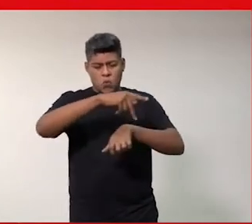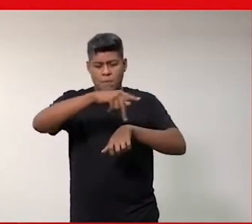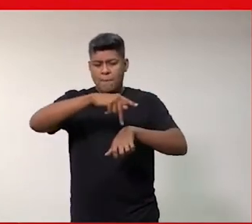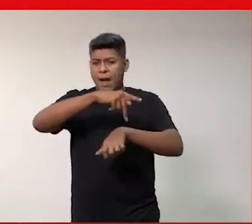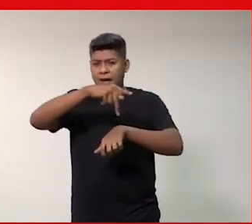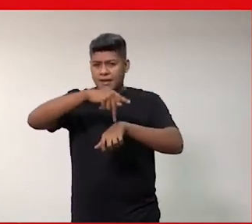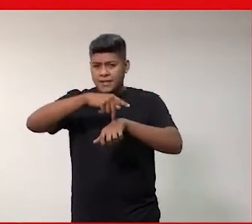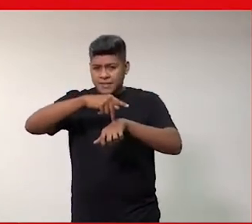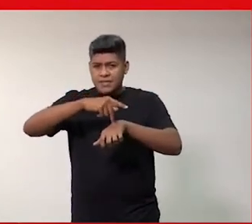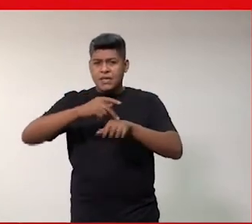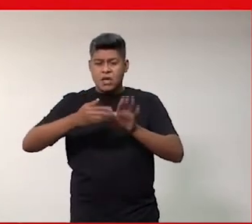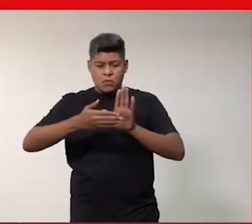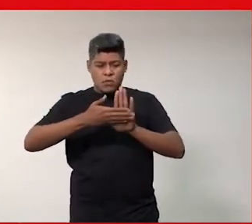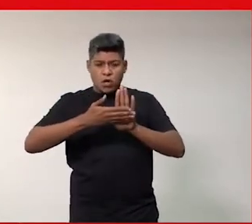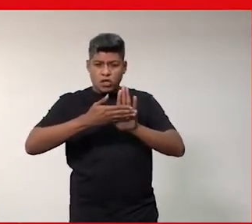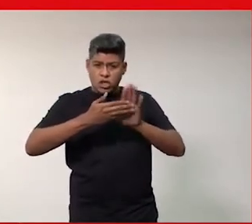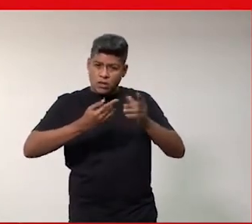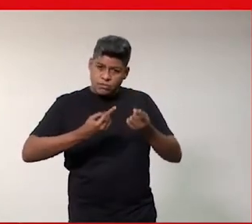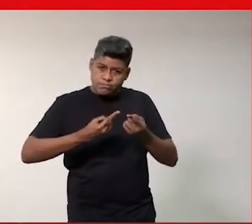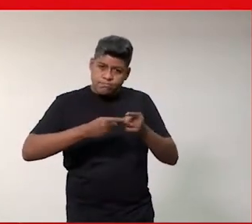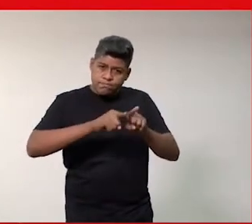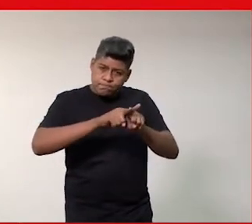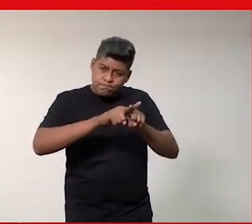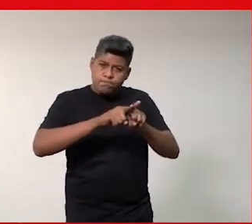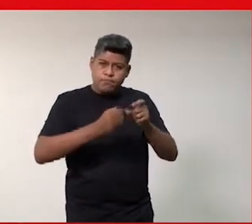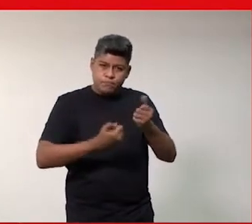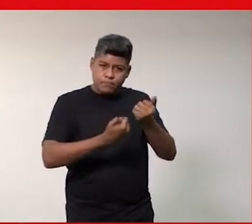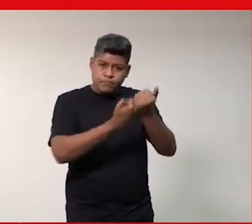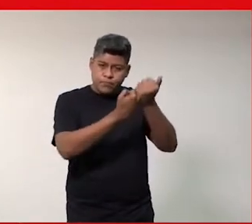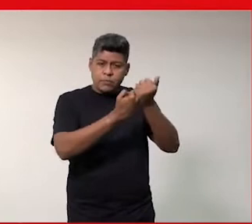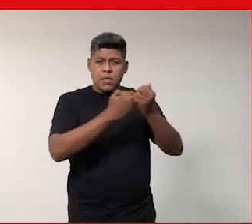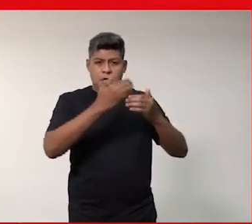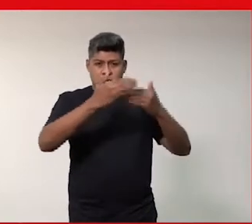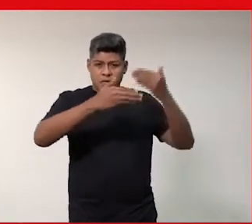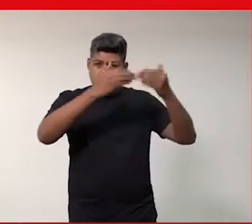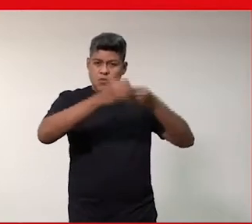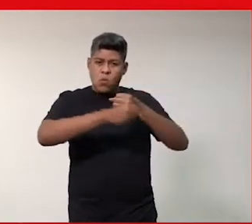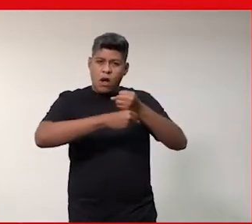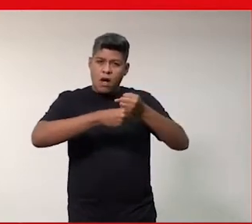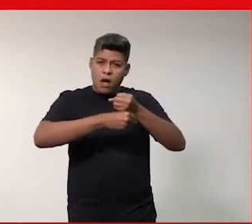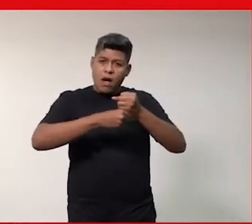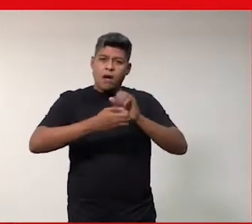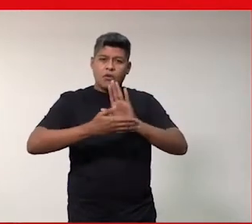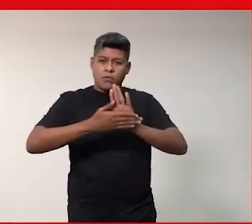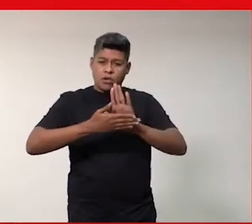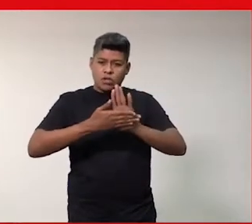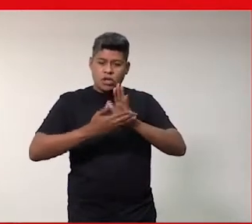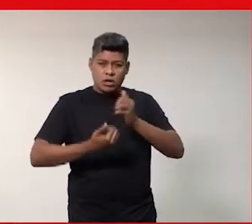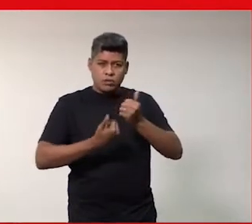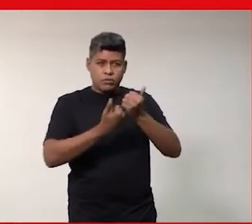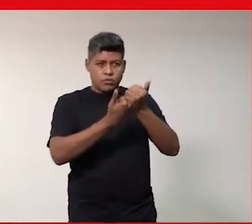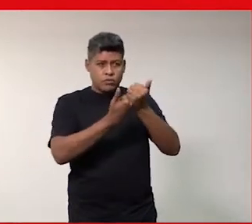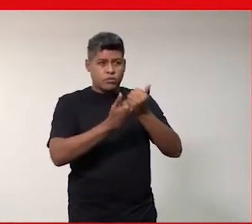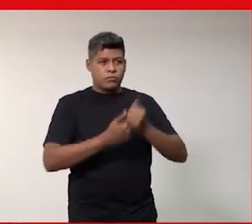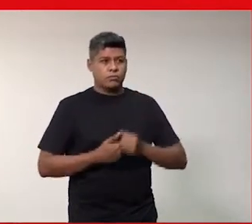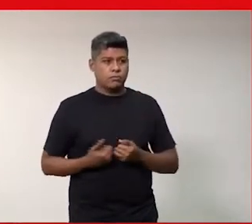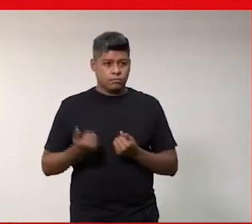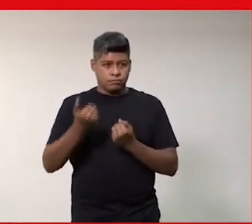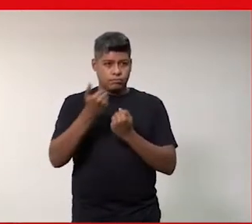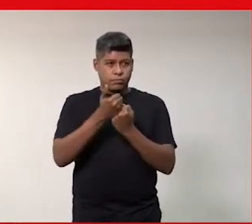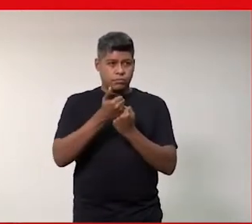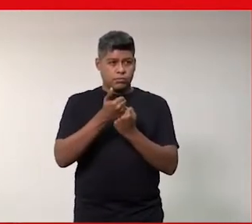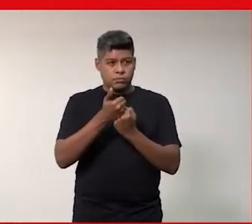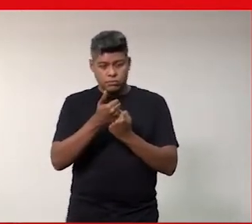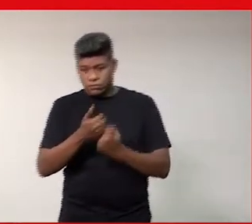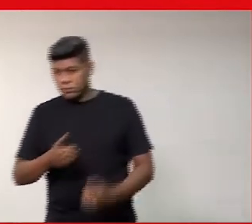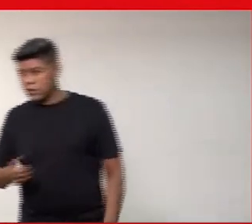com vários projetos parceiros, e tem crescido ano a ano a quantidade de projetos parceiros, pode passar, por favor. E aí,